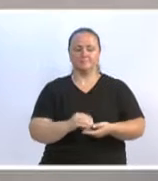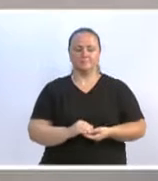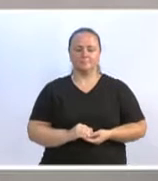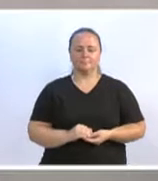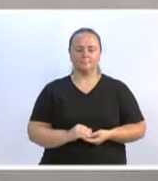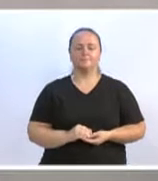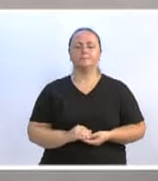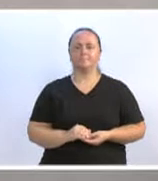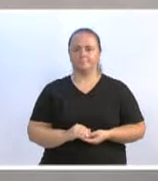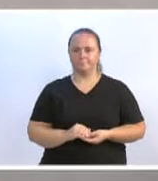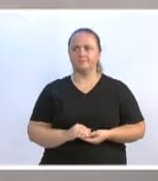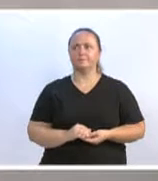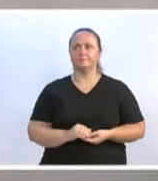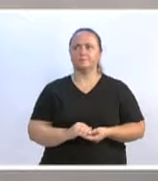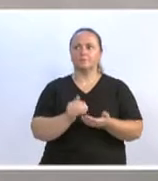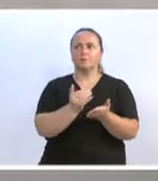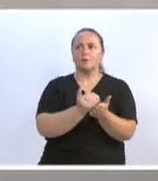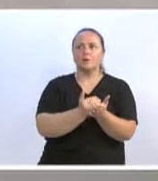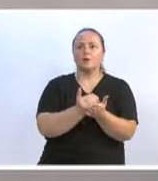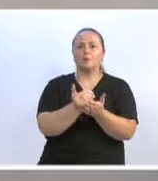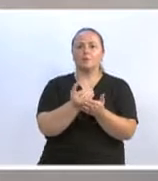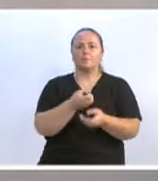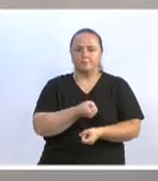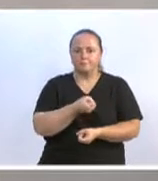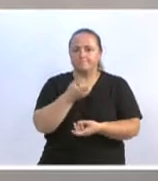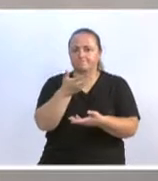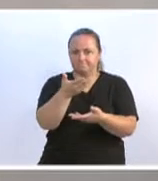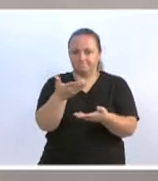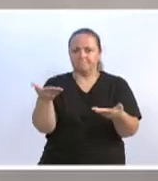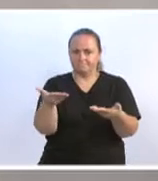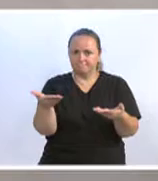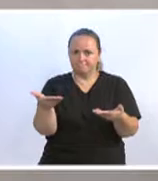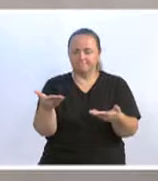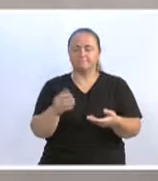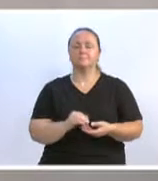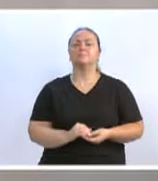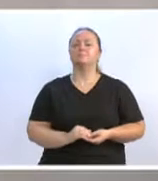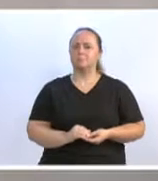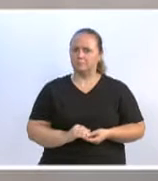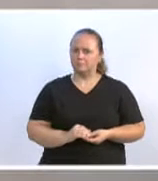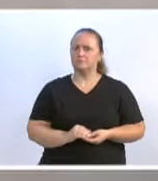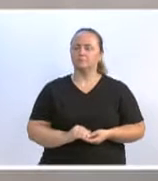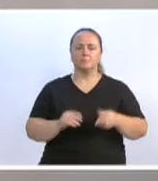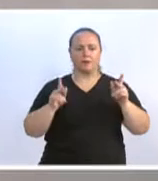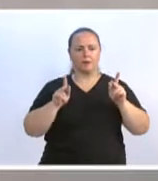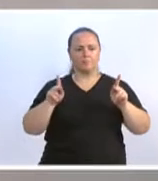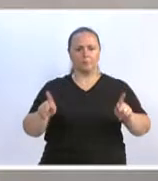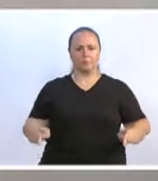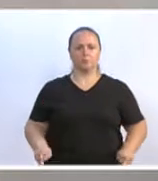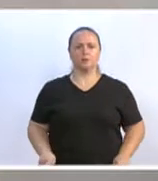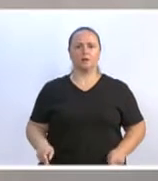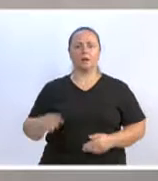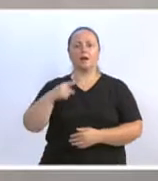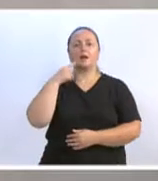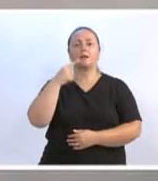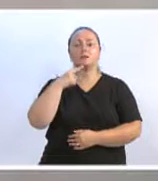Gostaria de iniciar meu pronunciamento parabenizando a postura do vereador Marcelo Lanzarim,